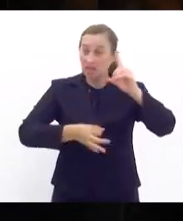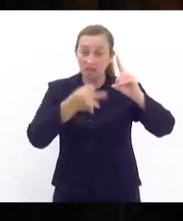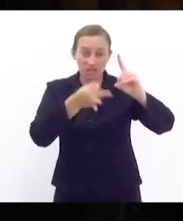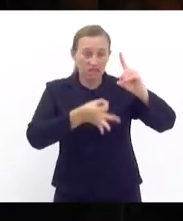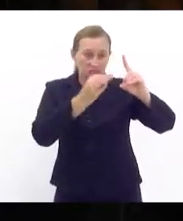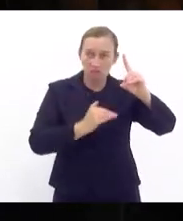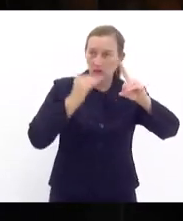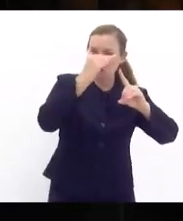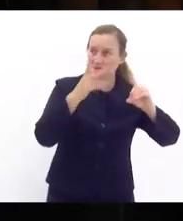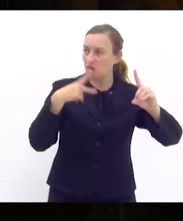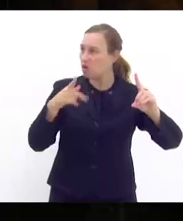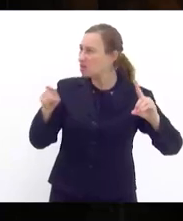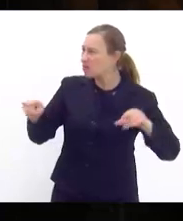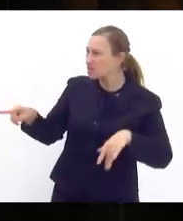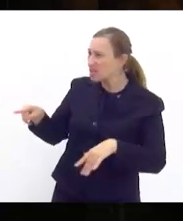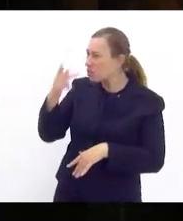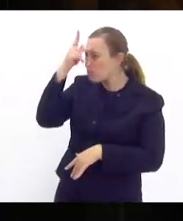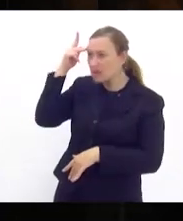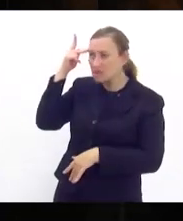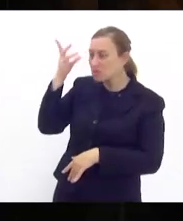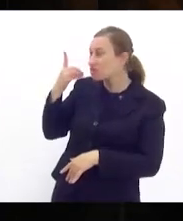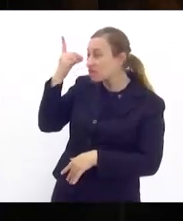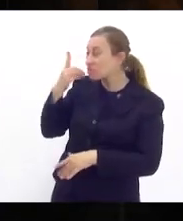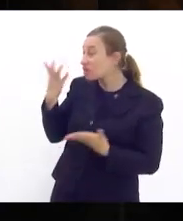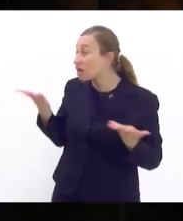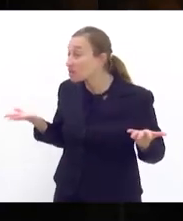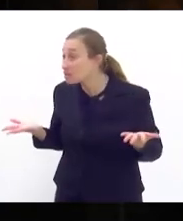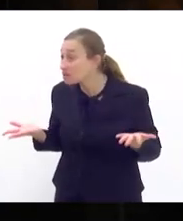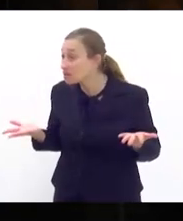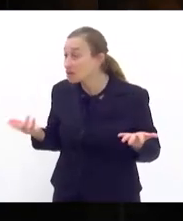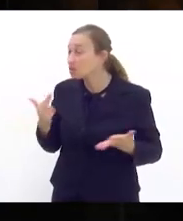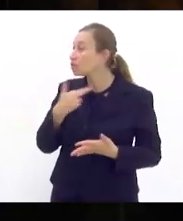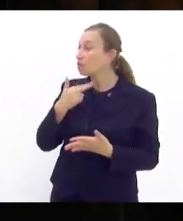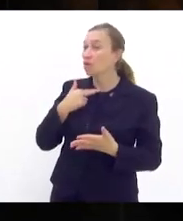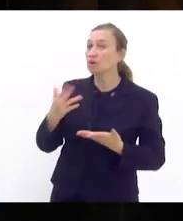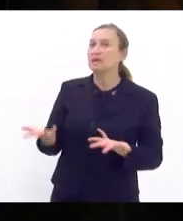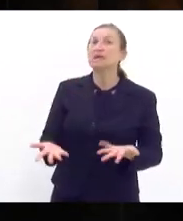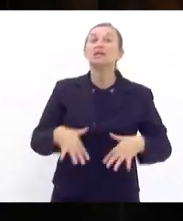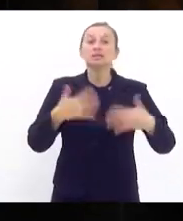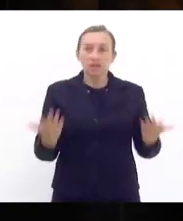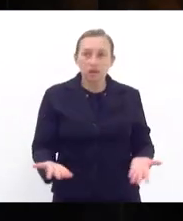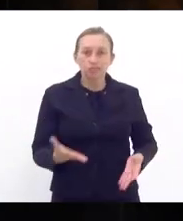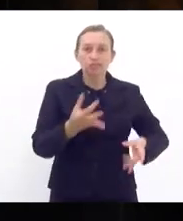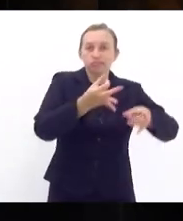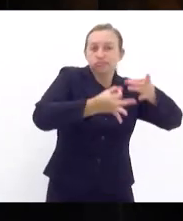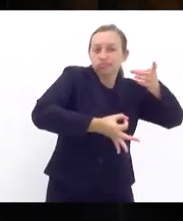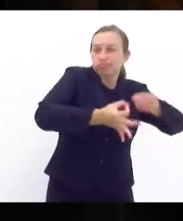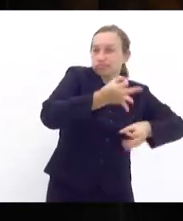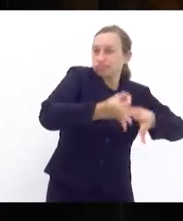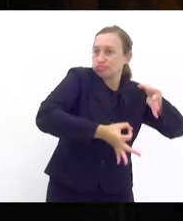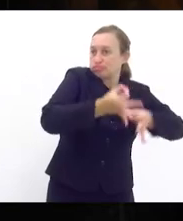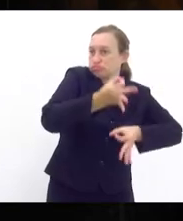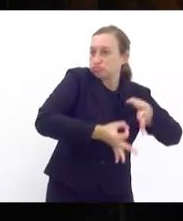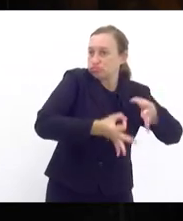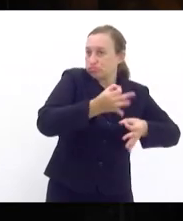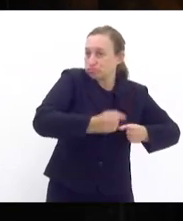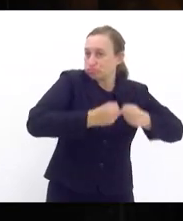mas você é uma pessoa pública então nem o poder judiciário está hoje